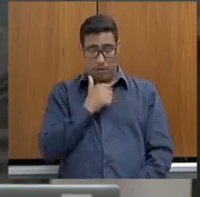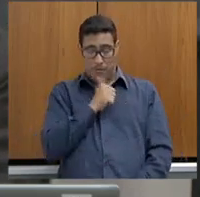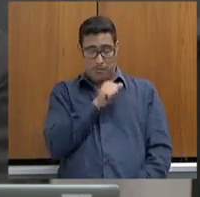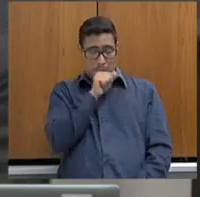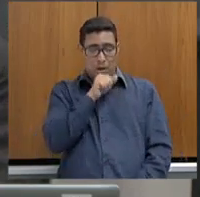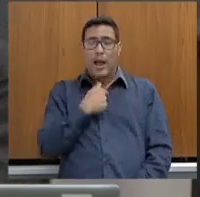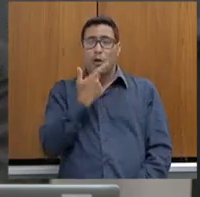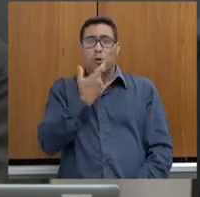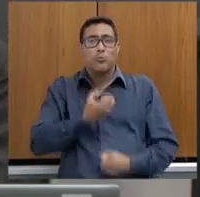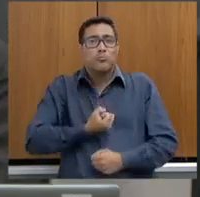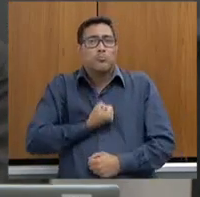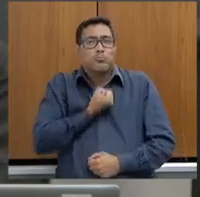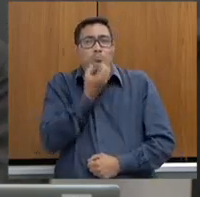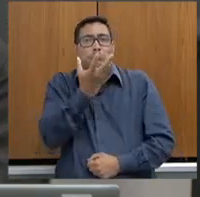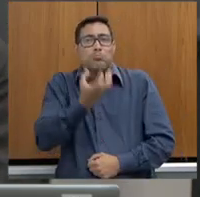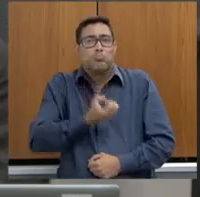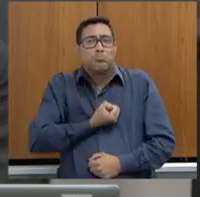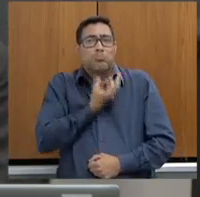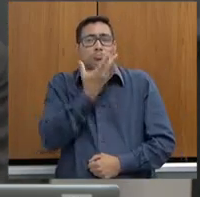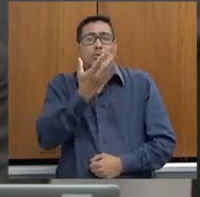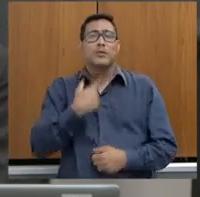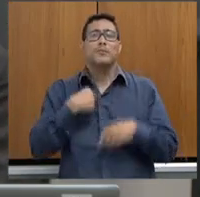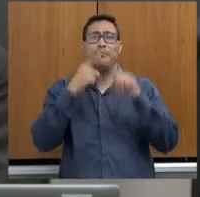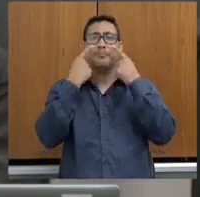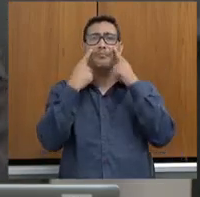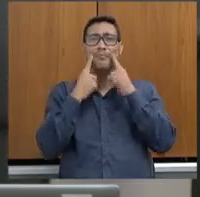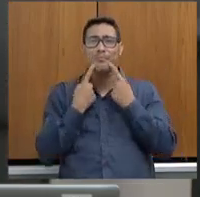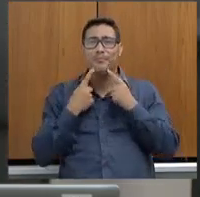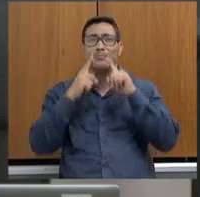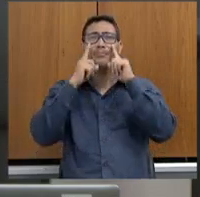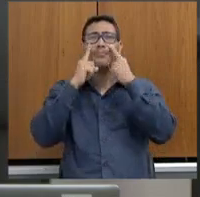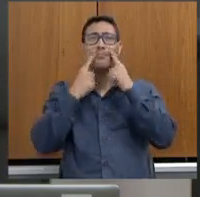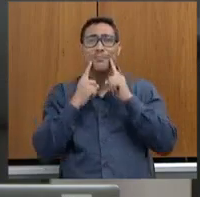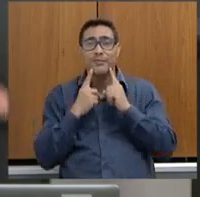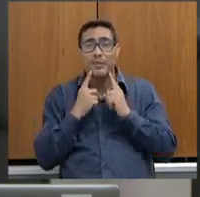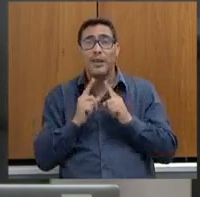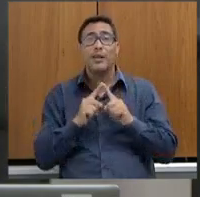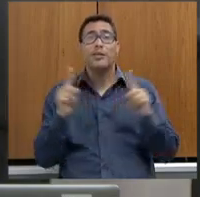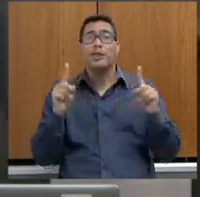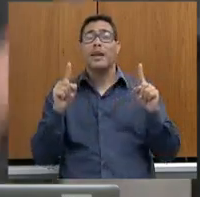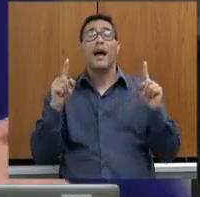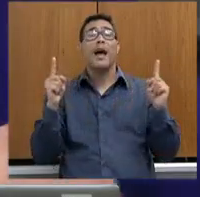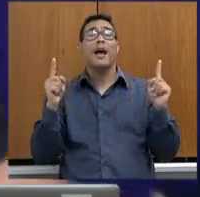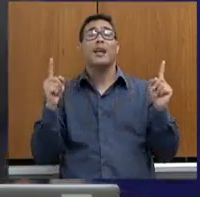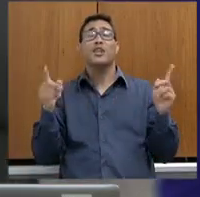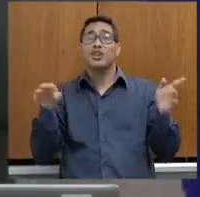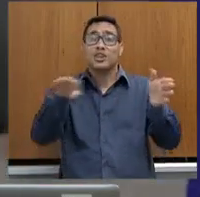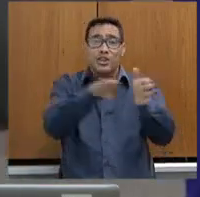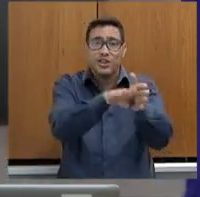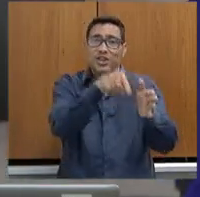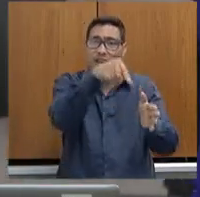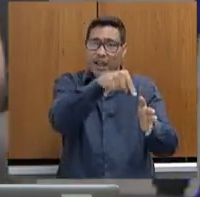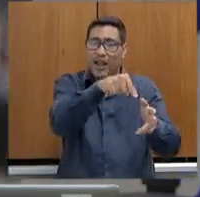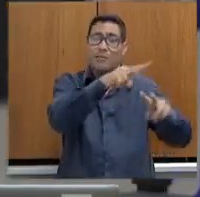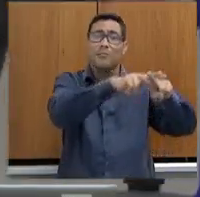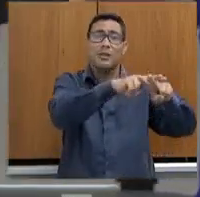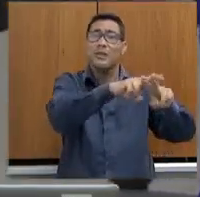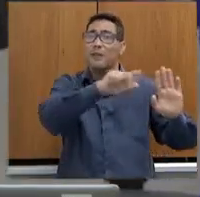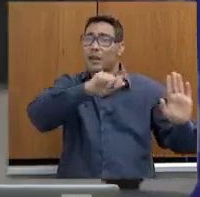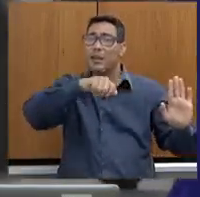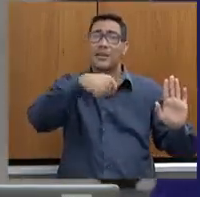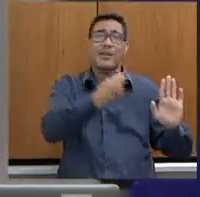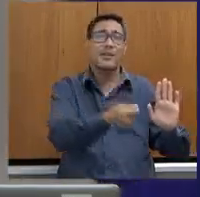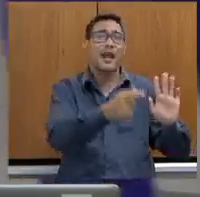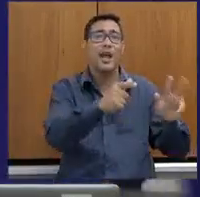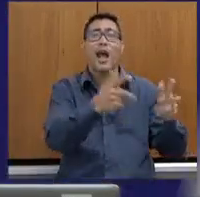desabafo, em lágrimas aqui o tempo todo. Aí chega lá, parece que todo mundo vira anjo. Parece que eles vão lá e